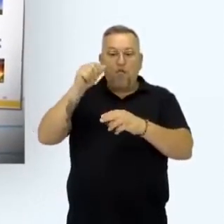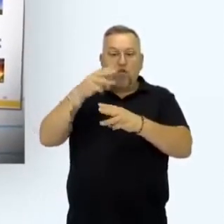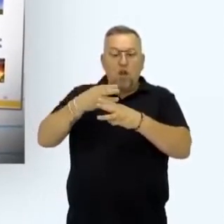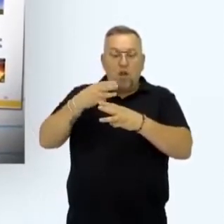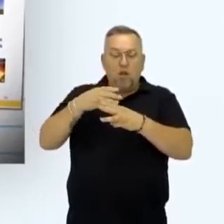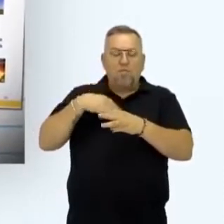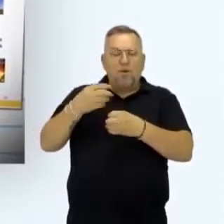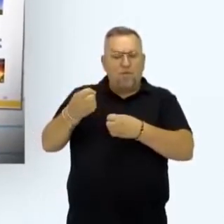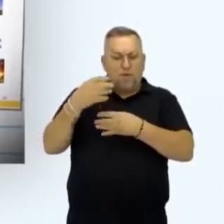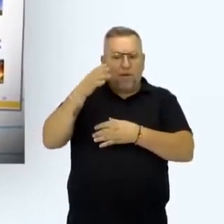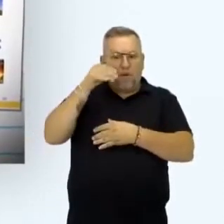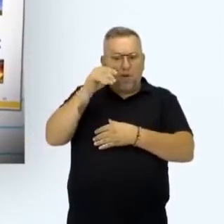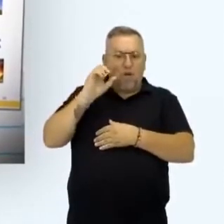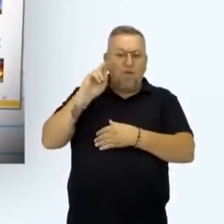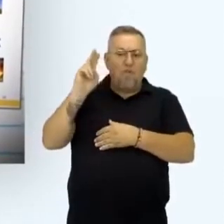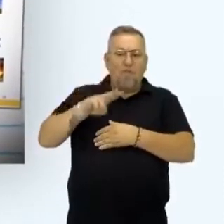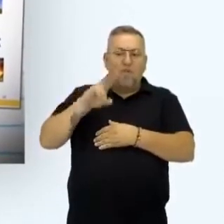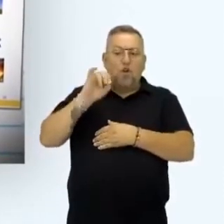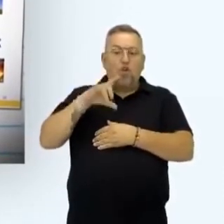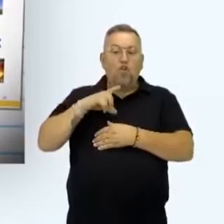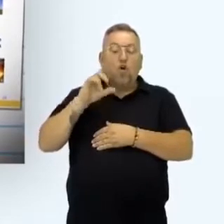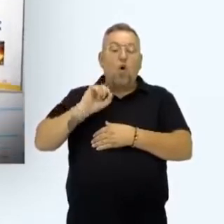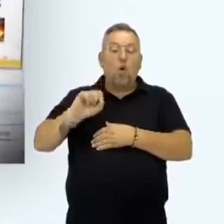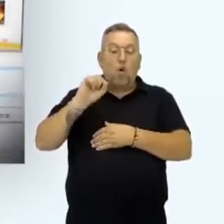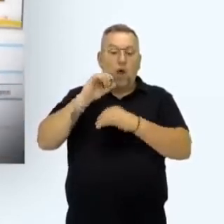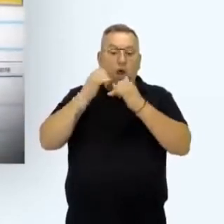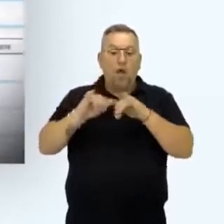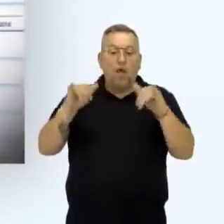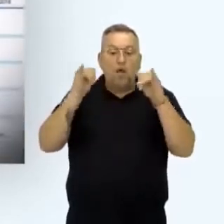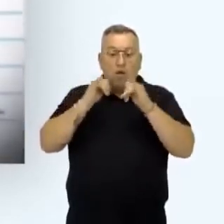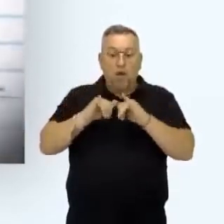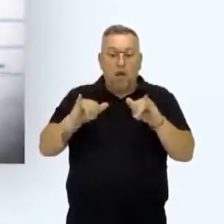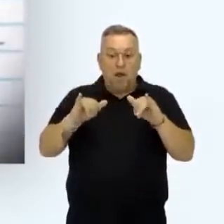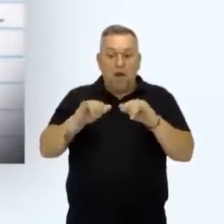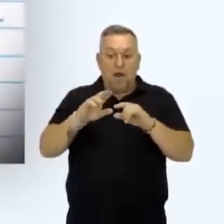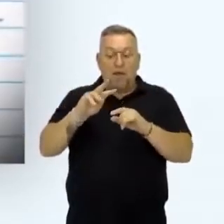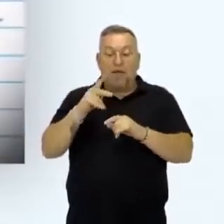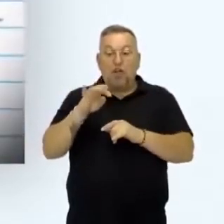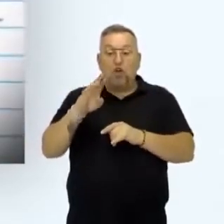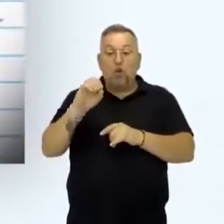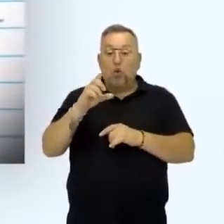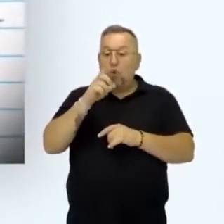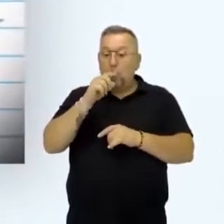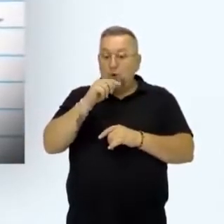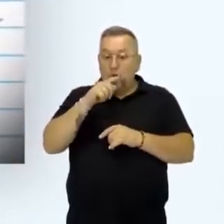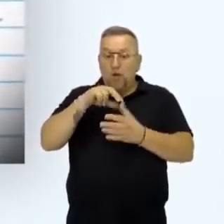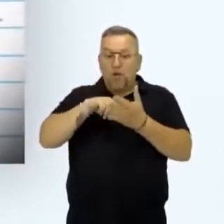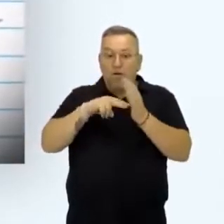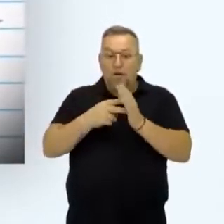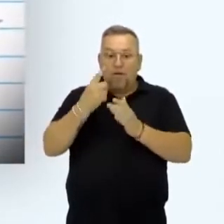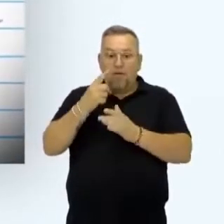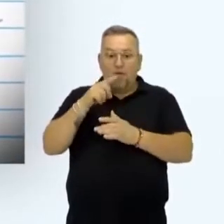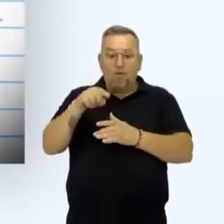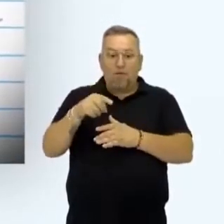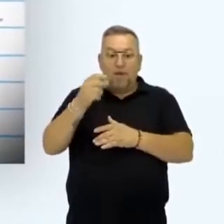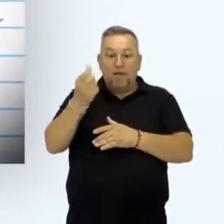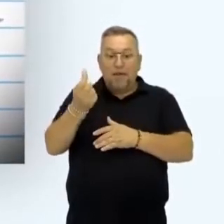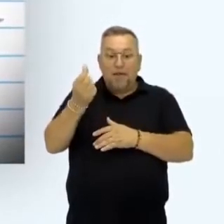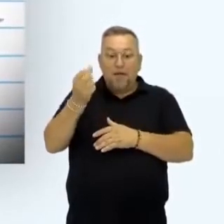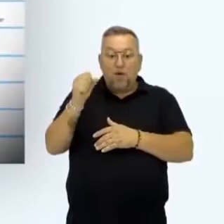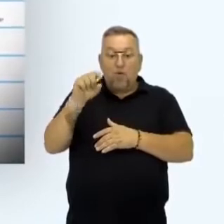Um dado curioso é que, se considerarmos apenas a geração de energia elétrica, as hidrelétricas correspondem a incríveis 68